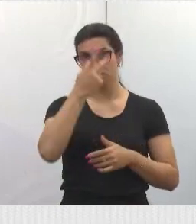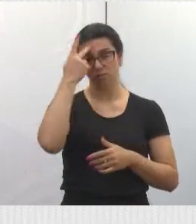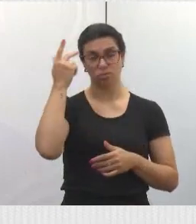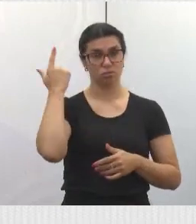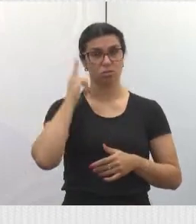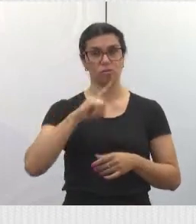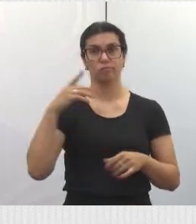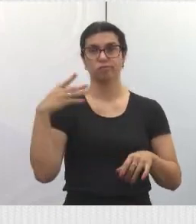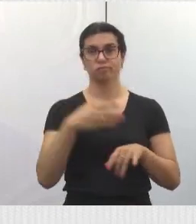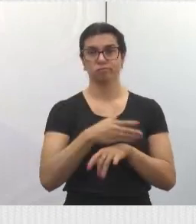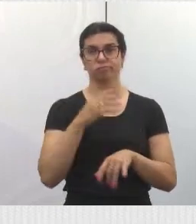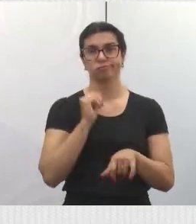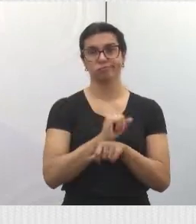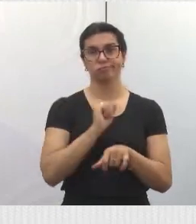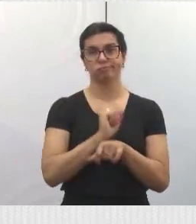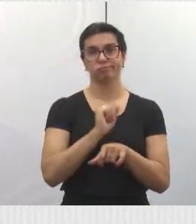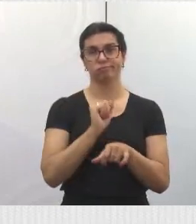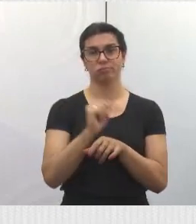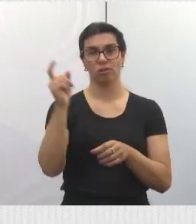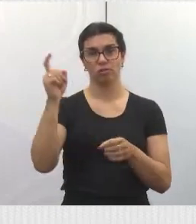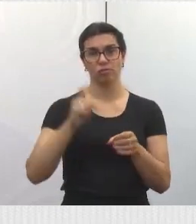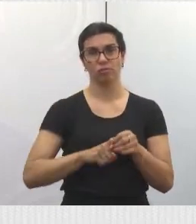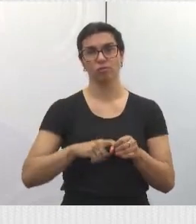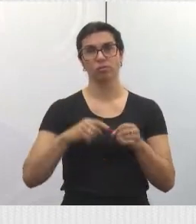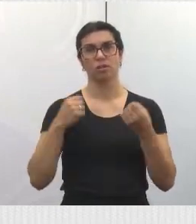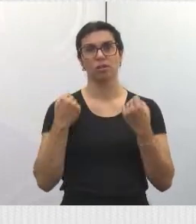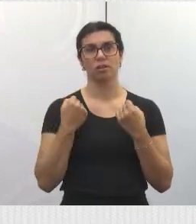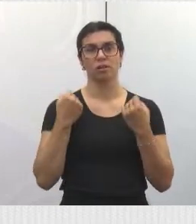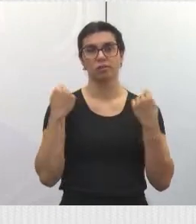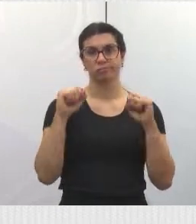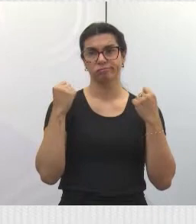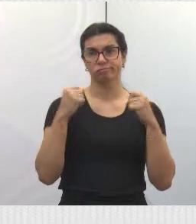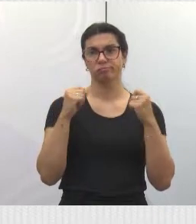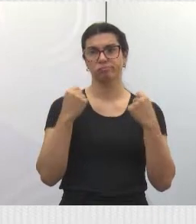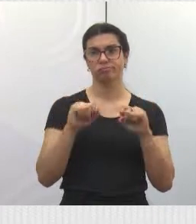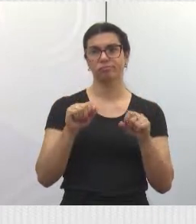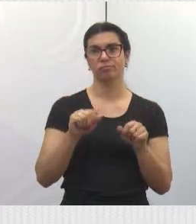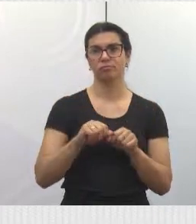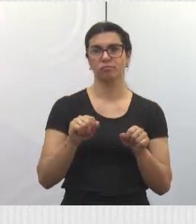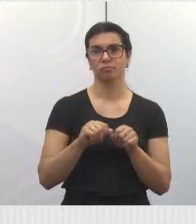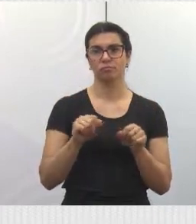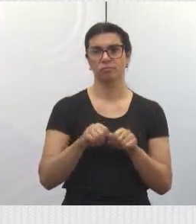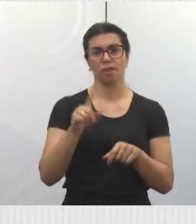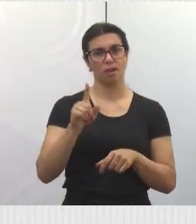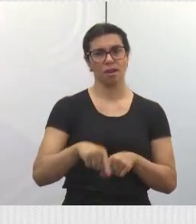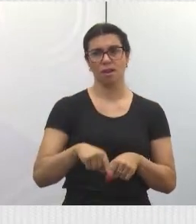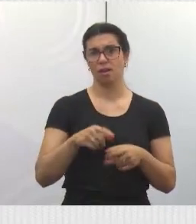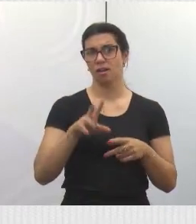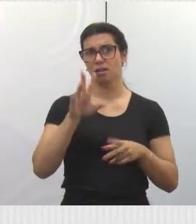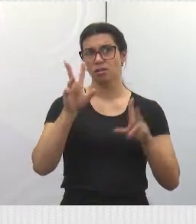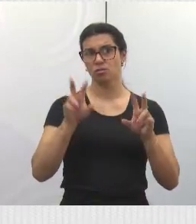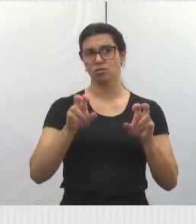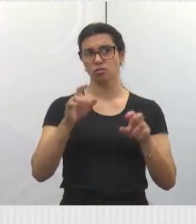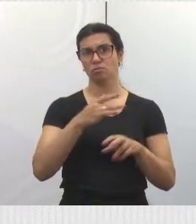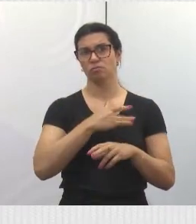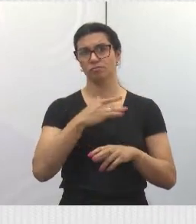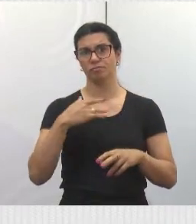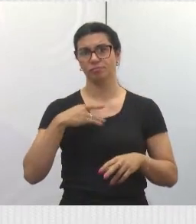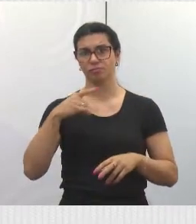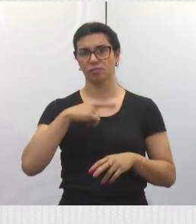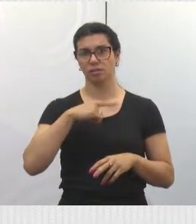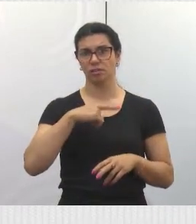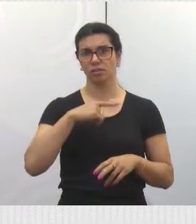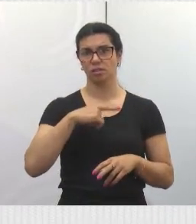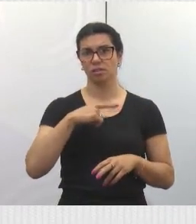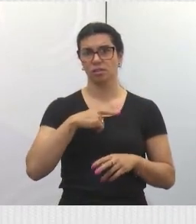aguardam ansiosamente por voltar a fazer hidroginástica. Não é só uma questão de lazer, não. É questão de saúde. Aqui nós temos dois pisos.